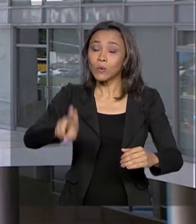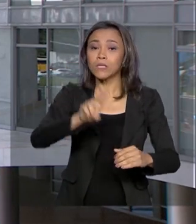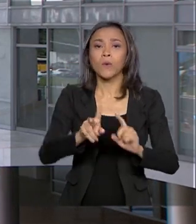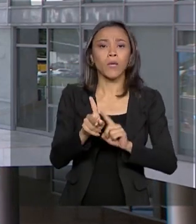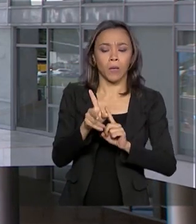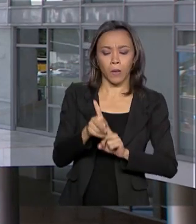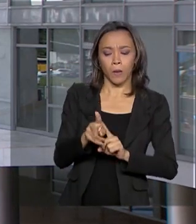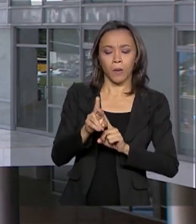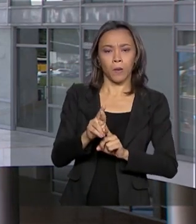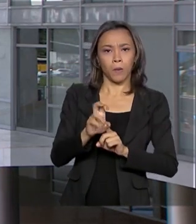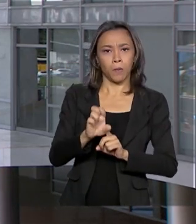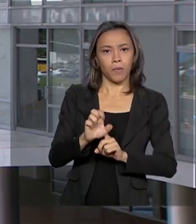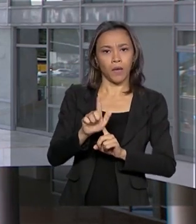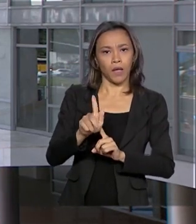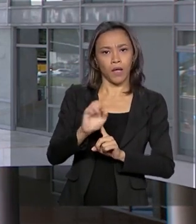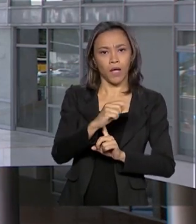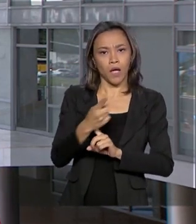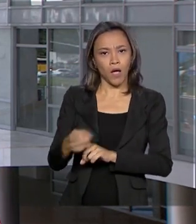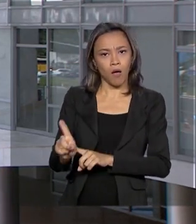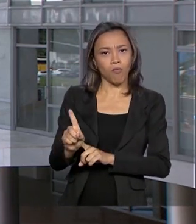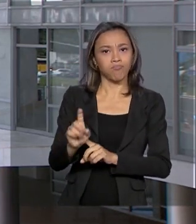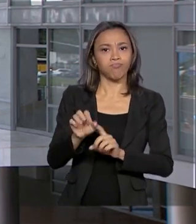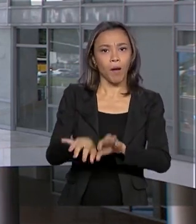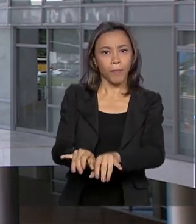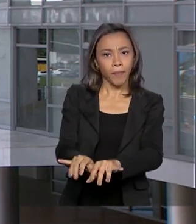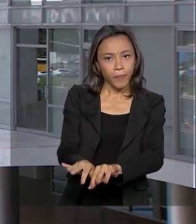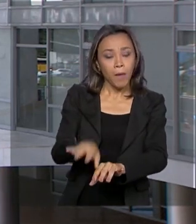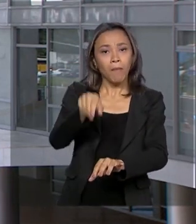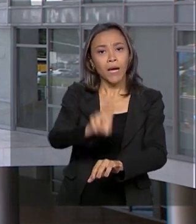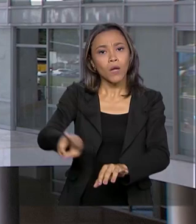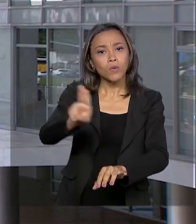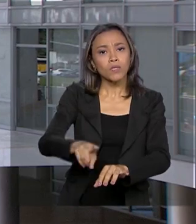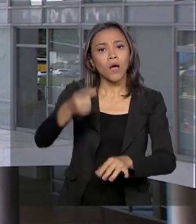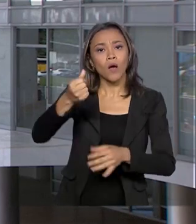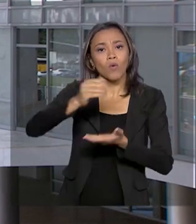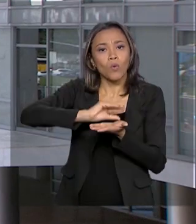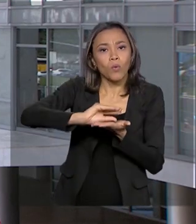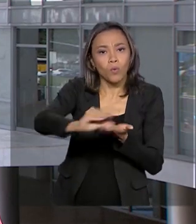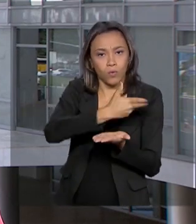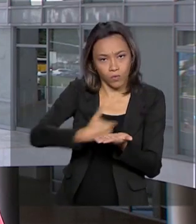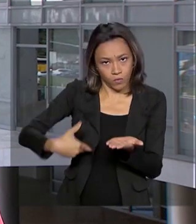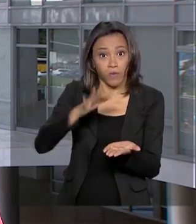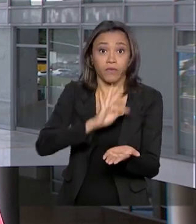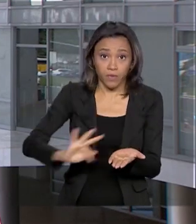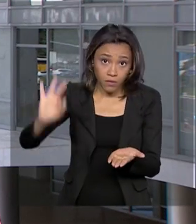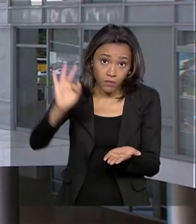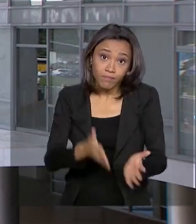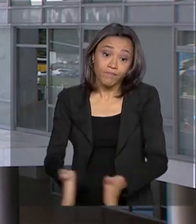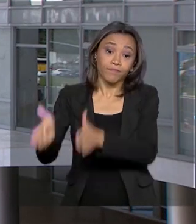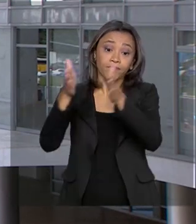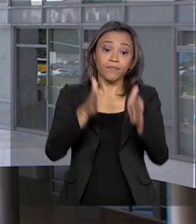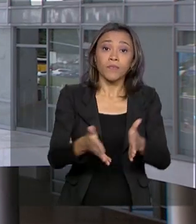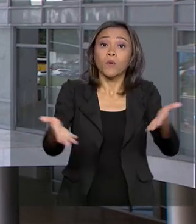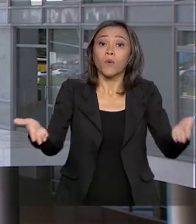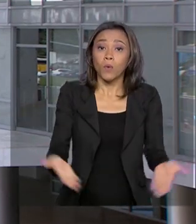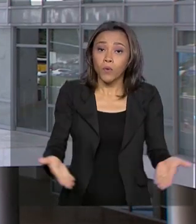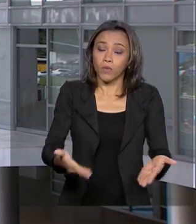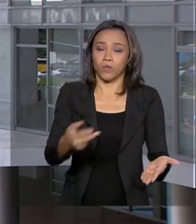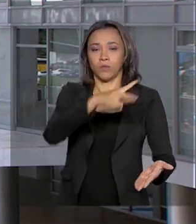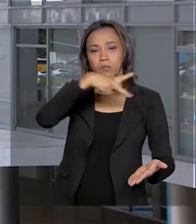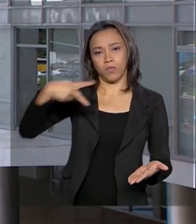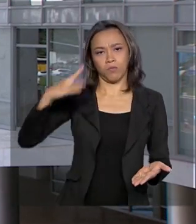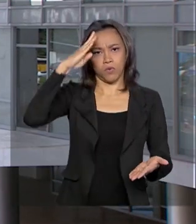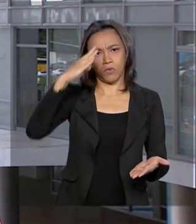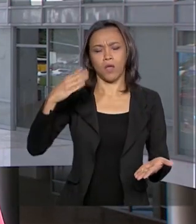para adquirir mercadorias e serviços com recursos da União. E agora a gente fala da agenda. Hoje o presidente Jair Bolsonaro